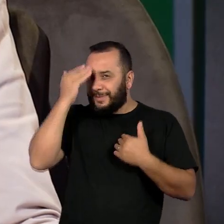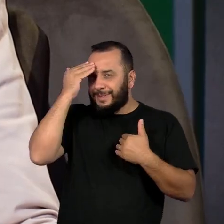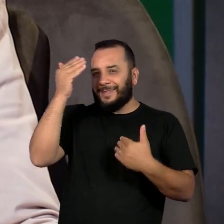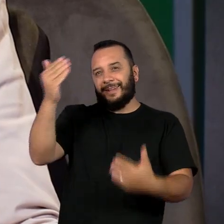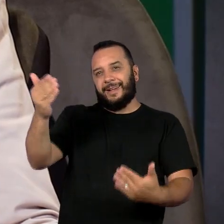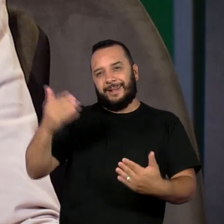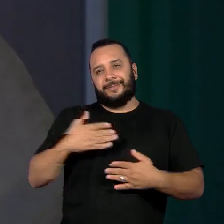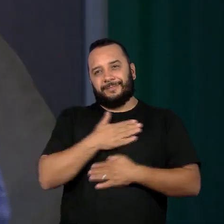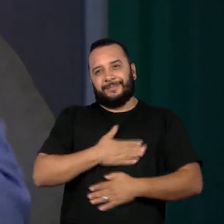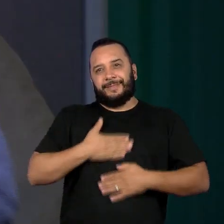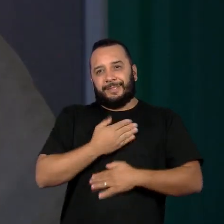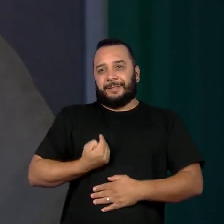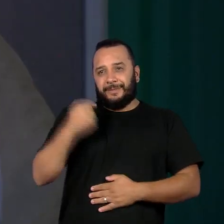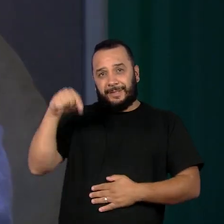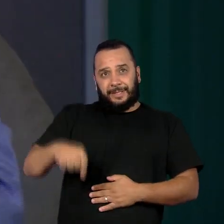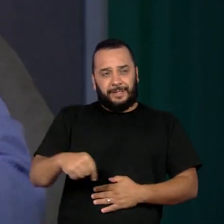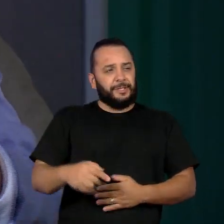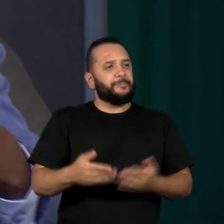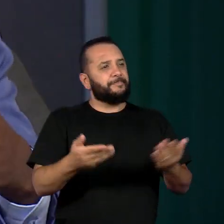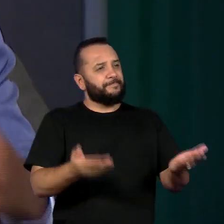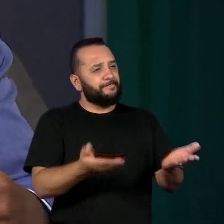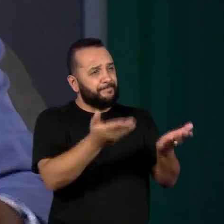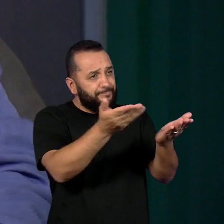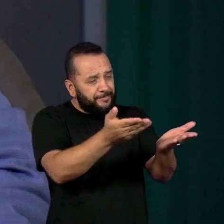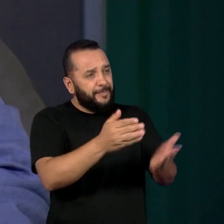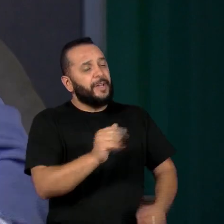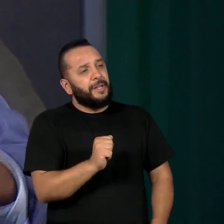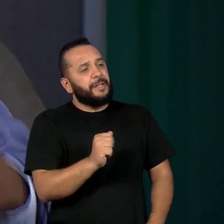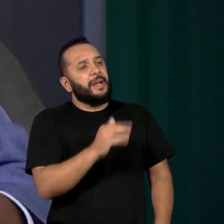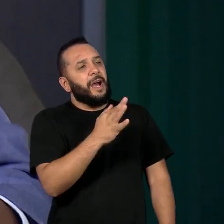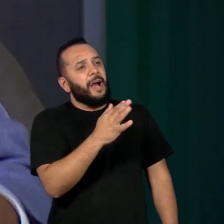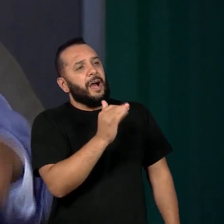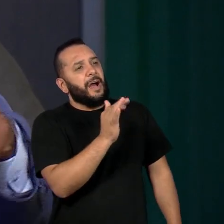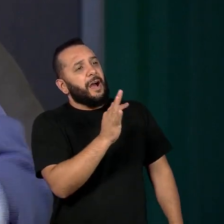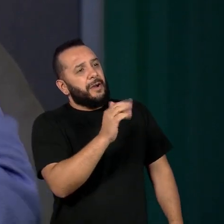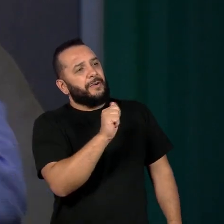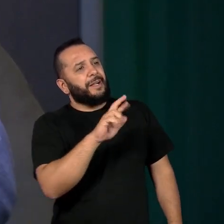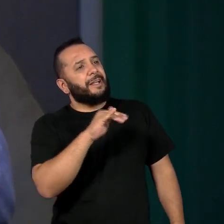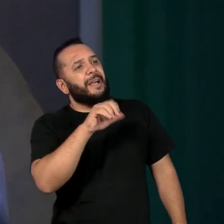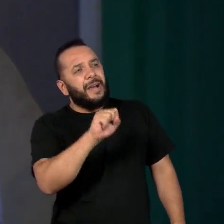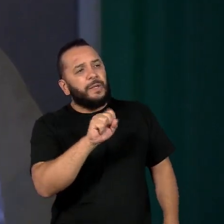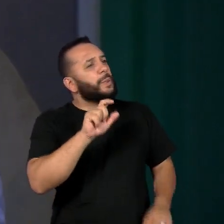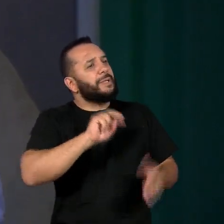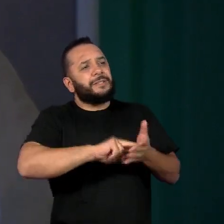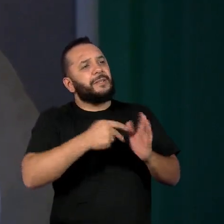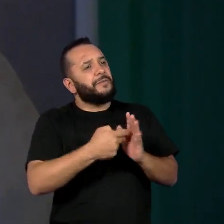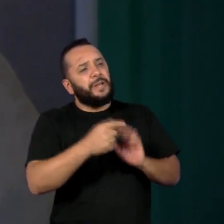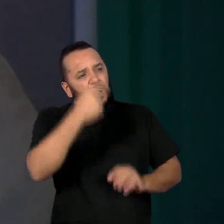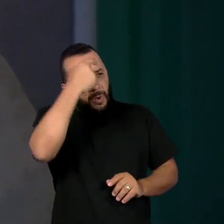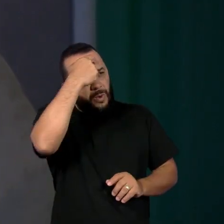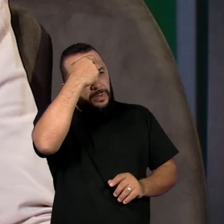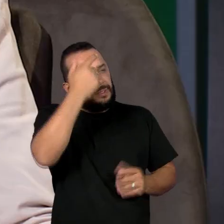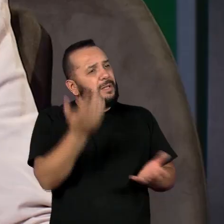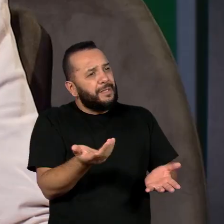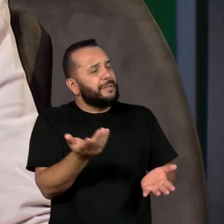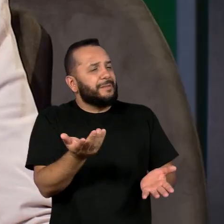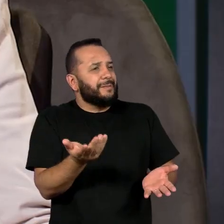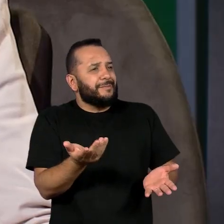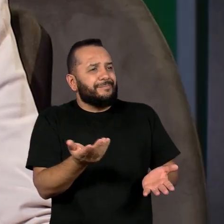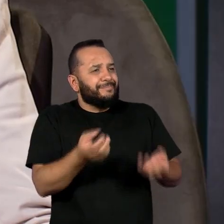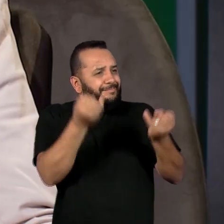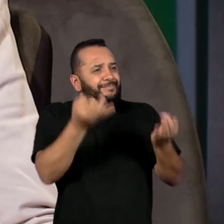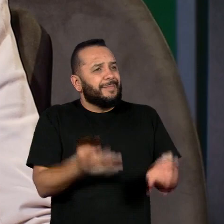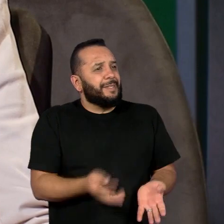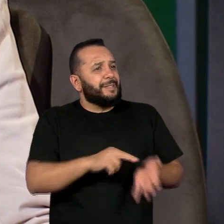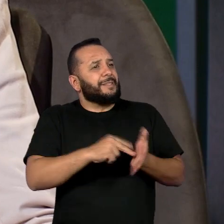É um prazer estar aqui. Tom Farias, o que é consciência? Por que nós precisamos ter consciência dessa agenda? Eu penso que